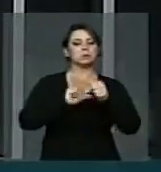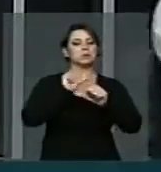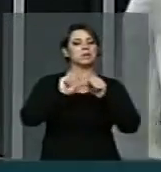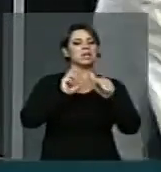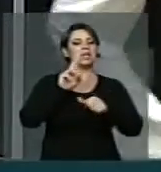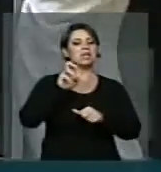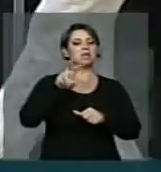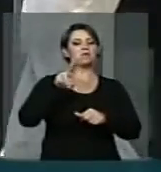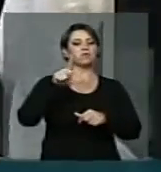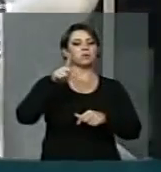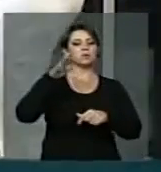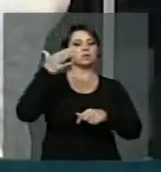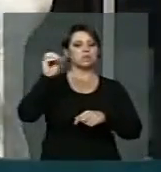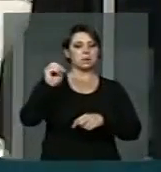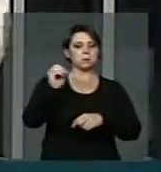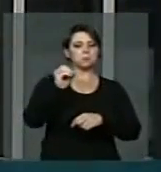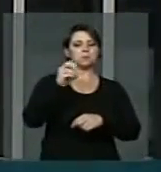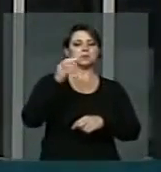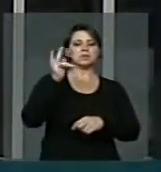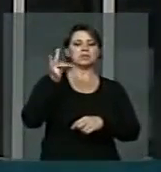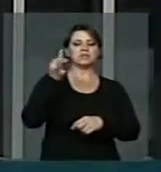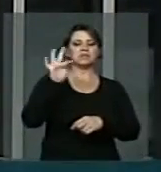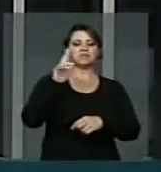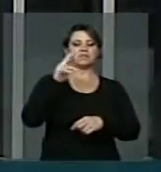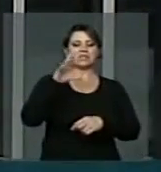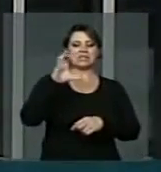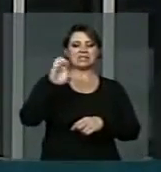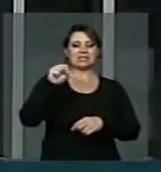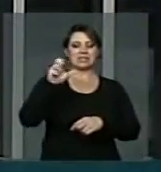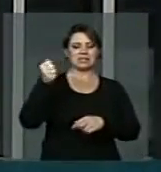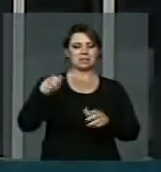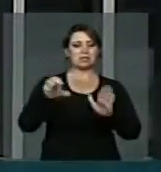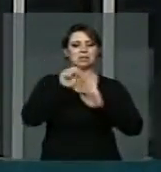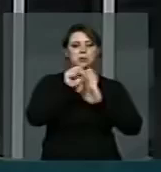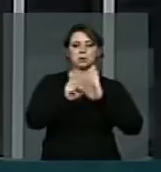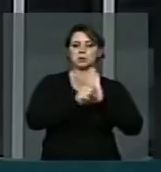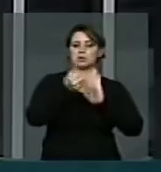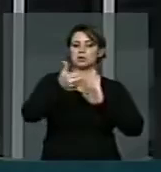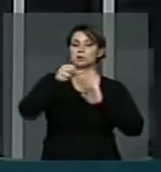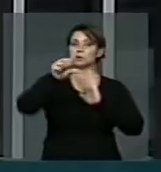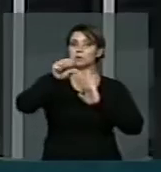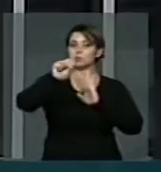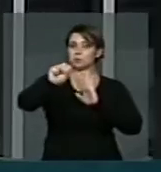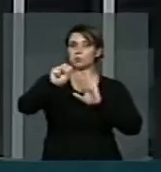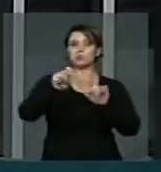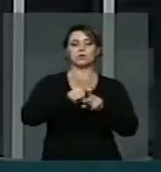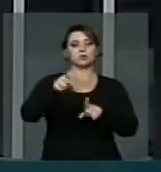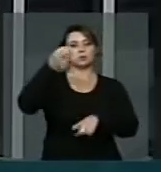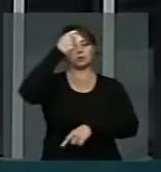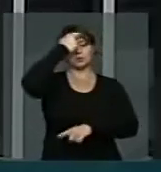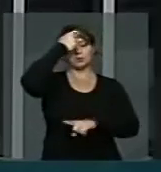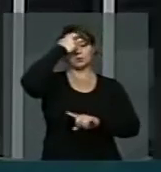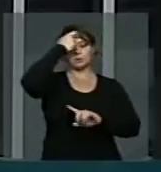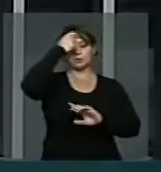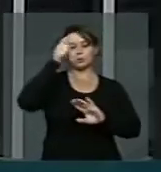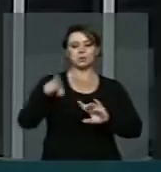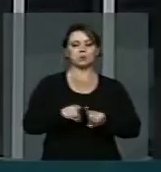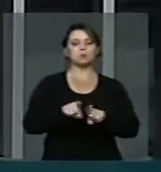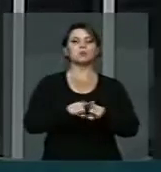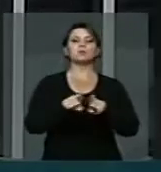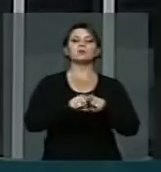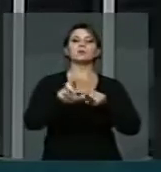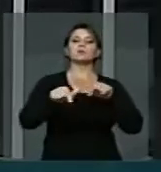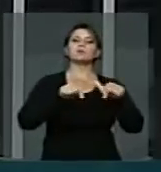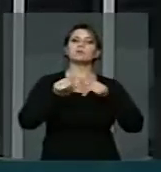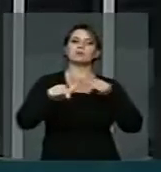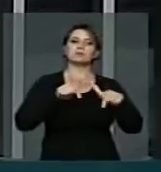despertou, de maneira muito aguda, no século XVIII, a consciência do trabalhador.